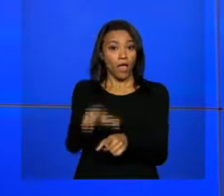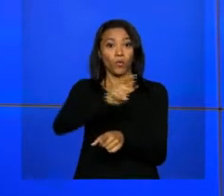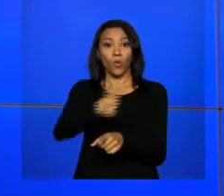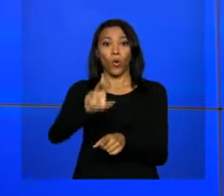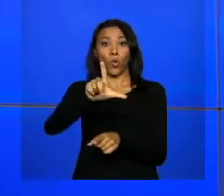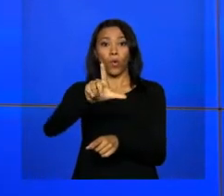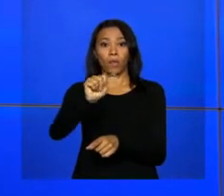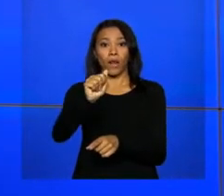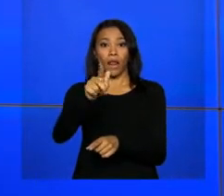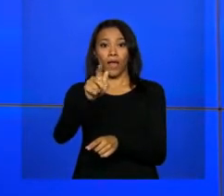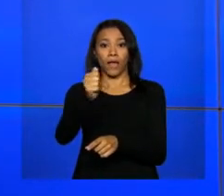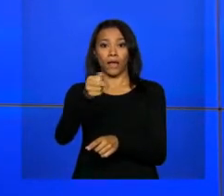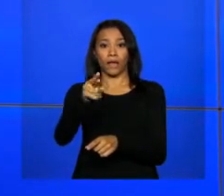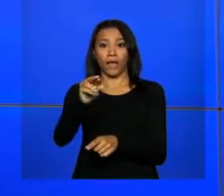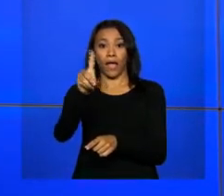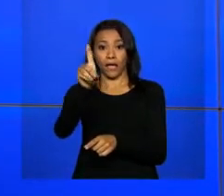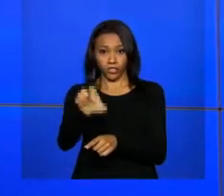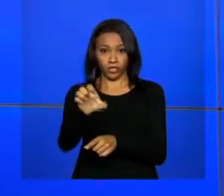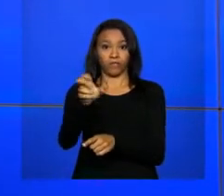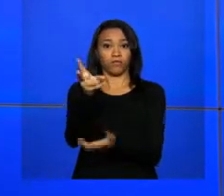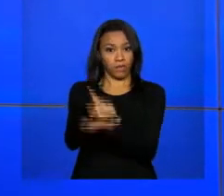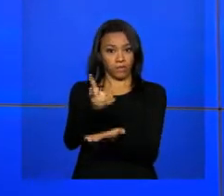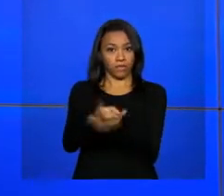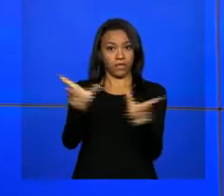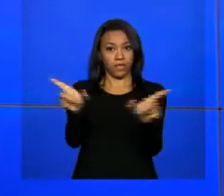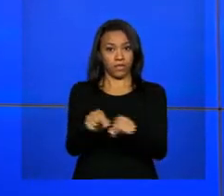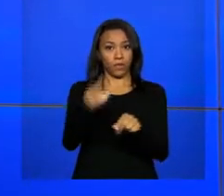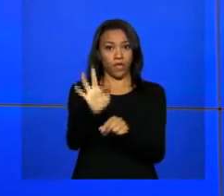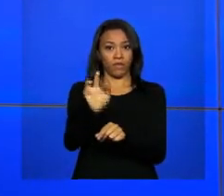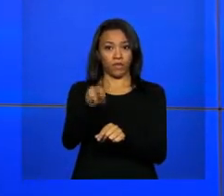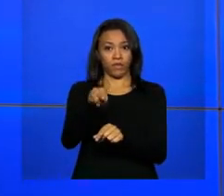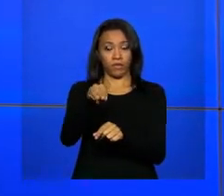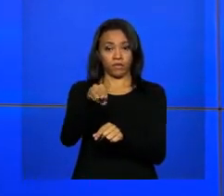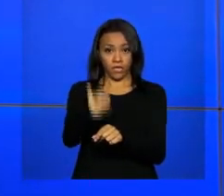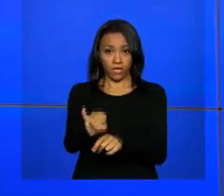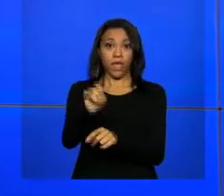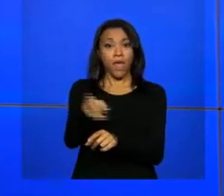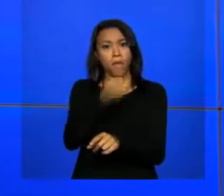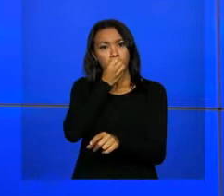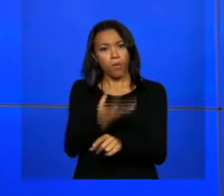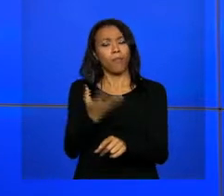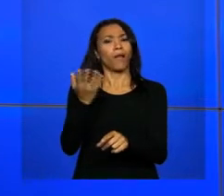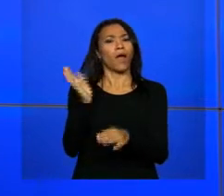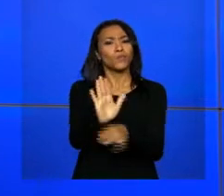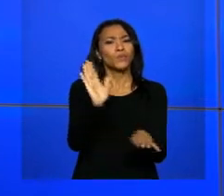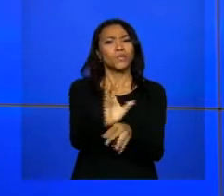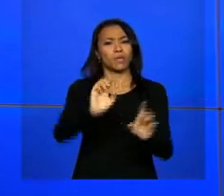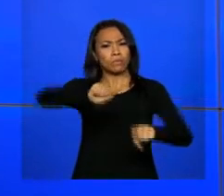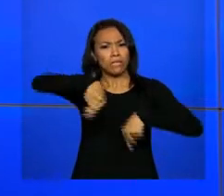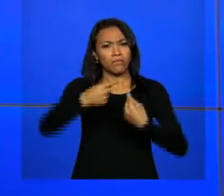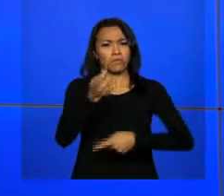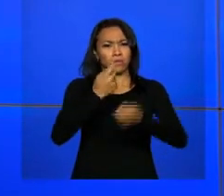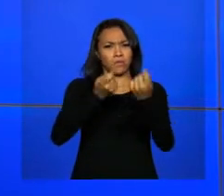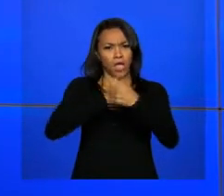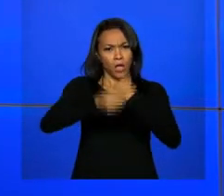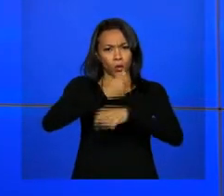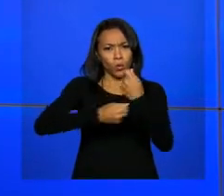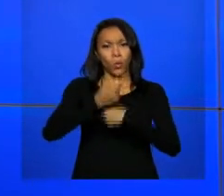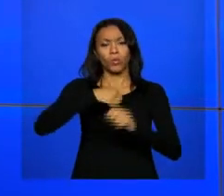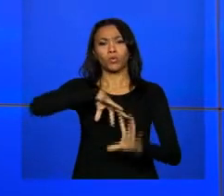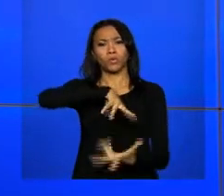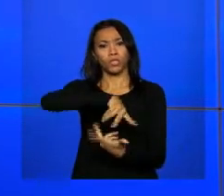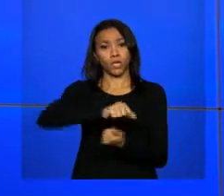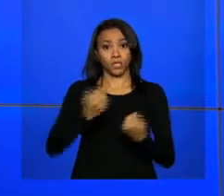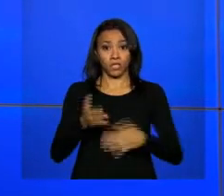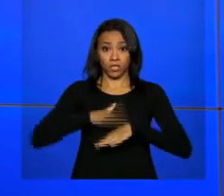FMI é fundamental para o enfrentamento dos atuais desafios econômicos mundiais. O ministro da